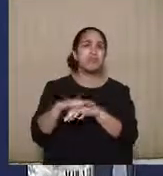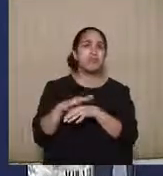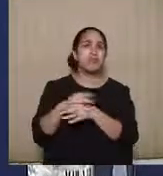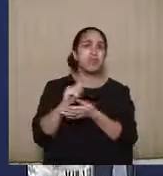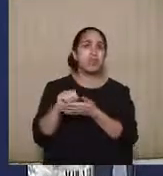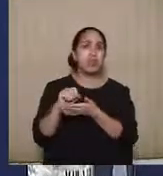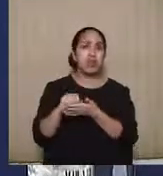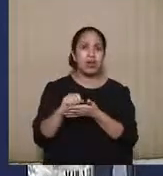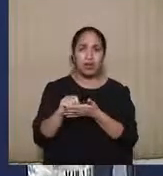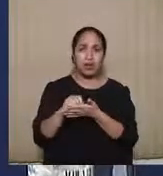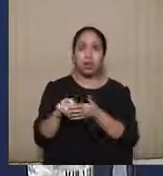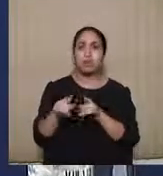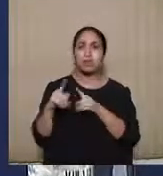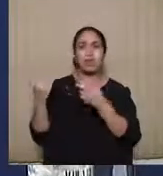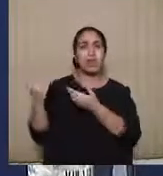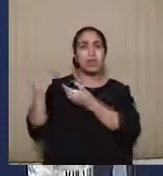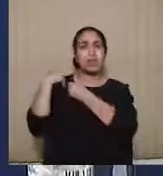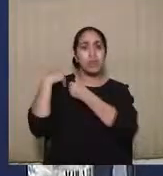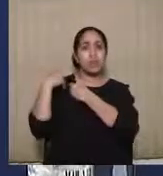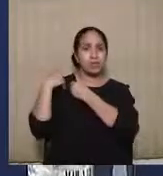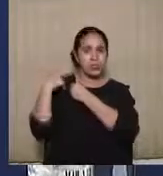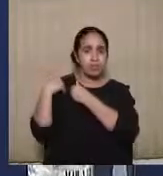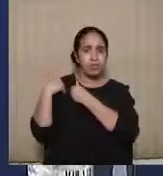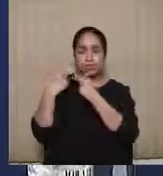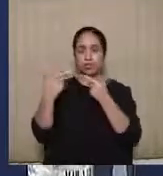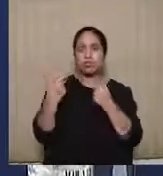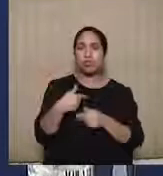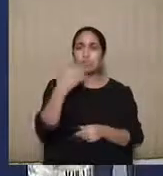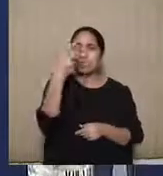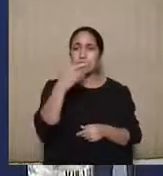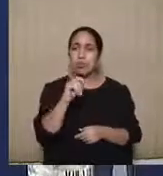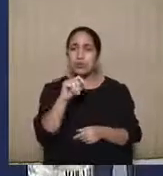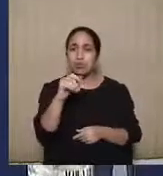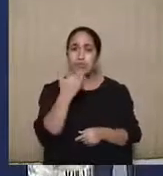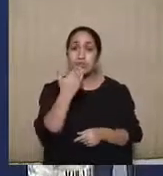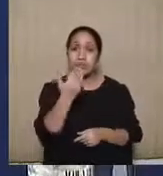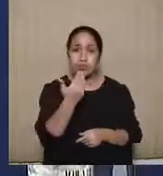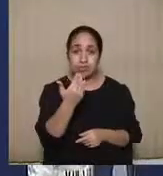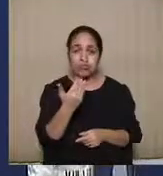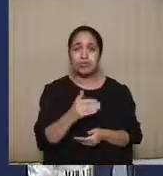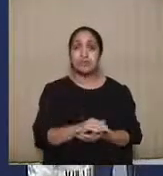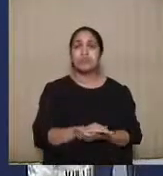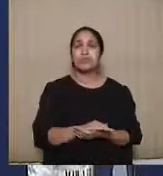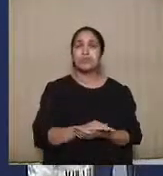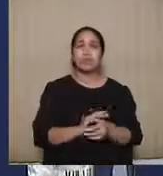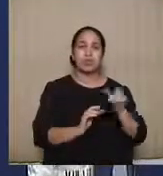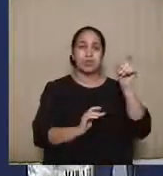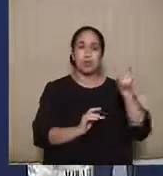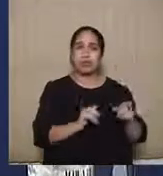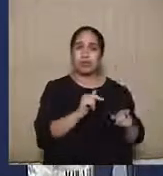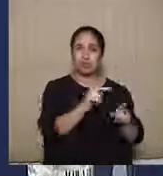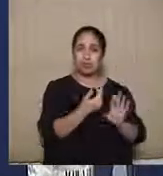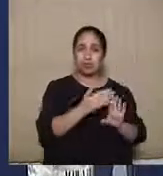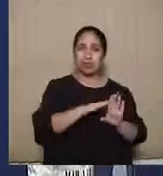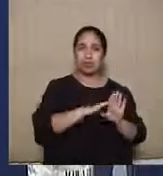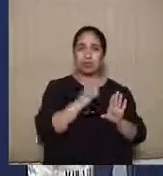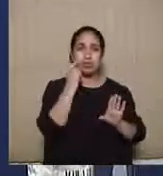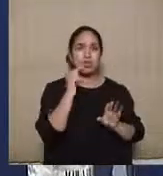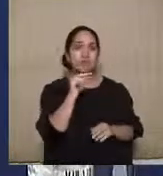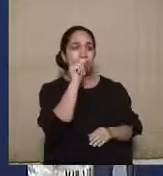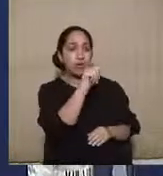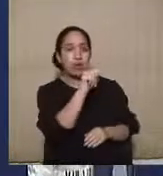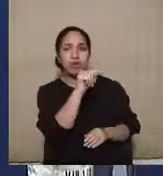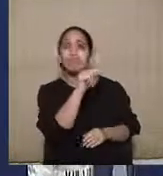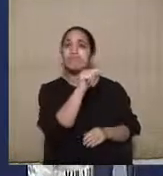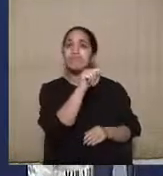e também da responsabilidade daquele fato que é apresentado como causa de pedir. A pessoa que está no polo passivo, ela vai ser citada, ela